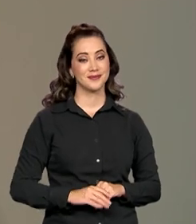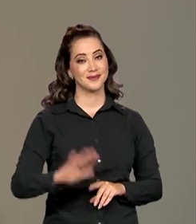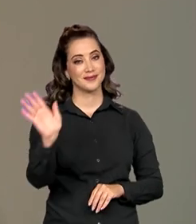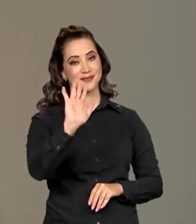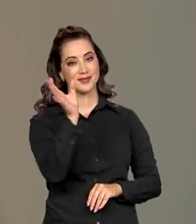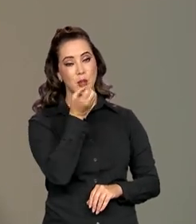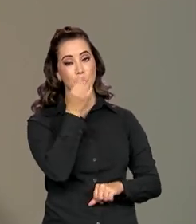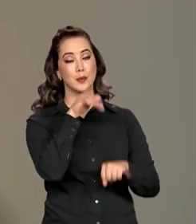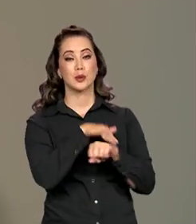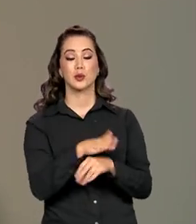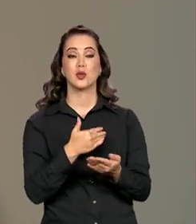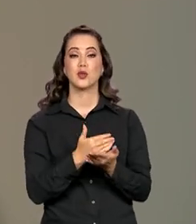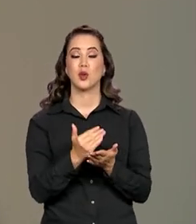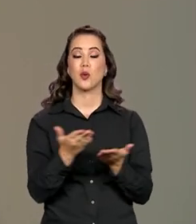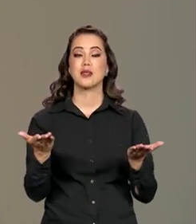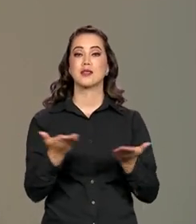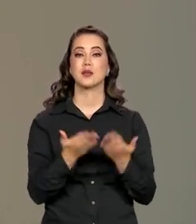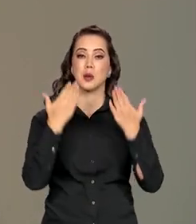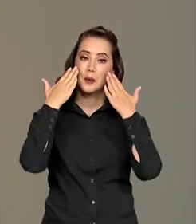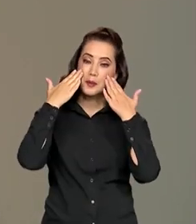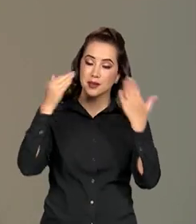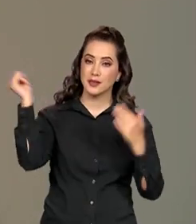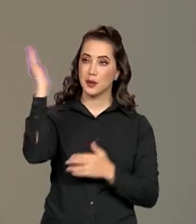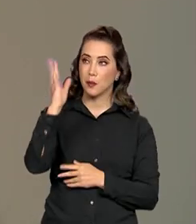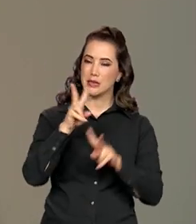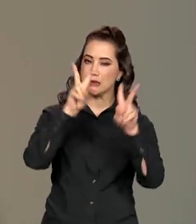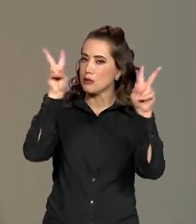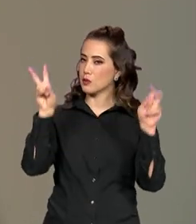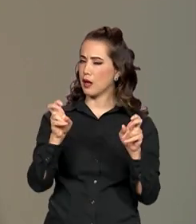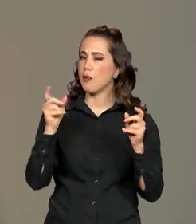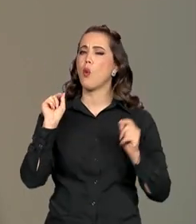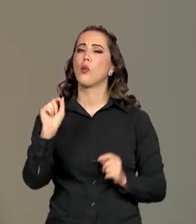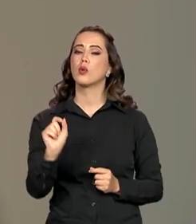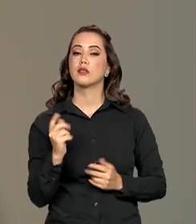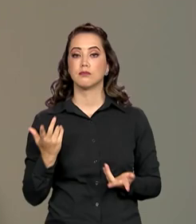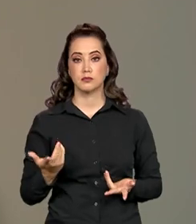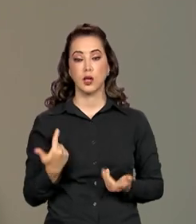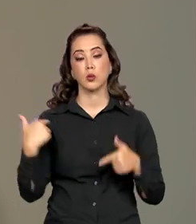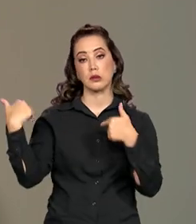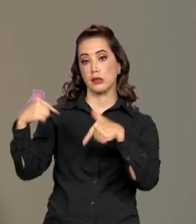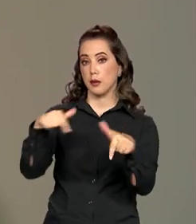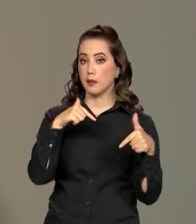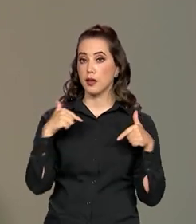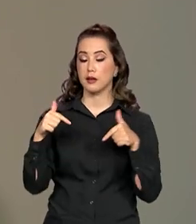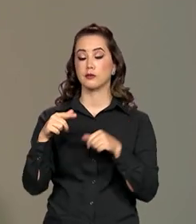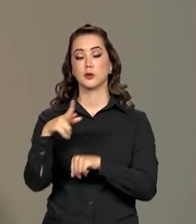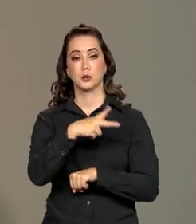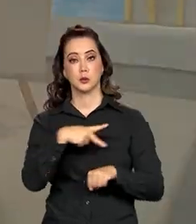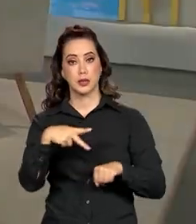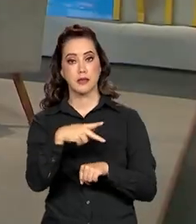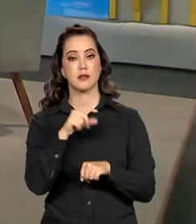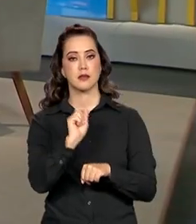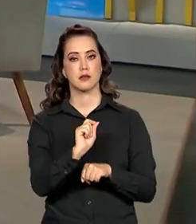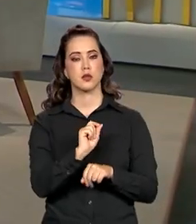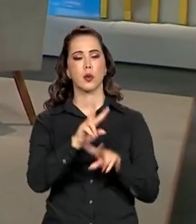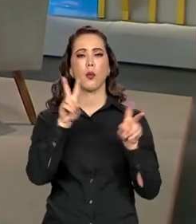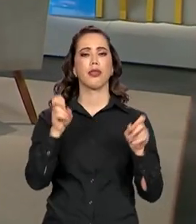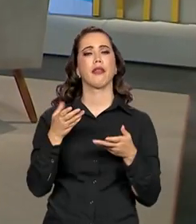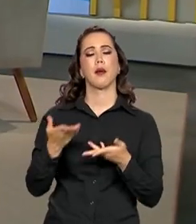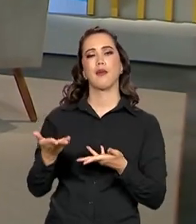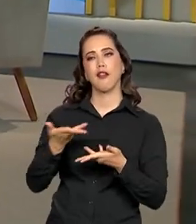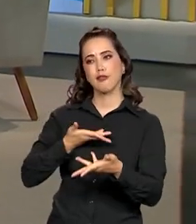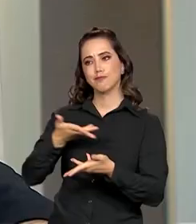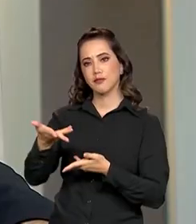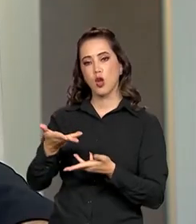Olá, boa noite. Estamos no ar com o Brasil em pauta. O tema de hoje é o mercado de trabalho no país. E sobre este assunto,